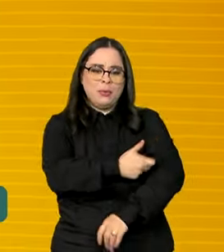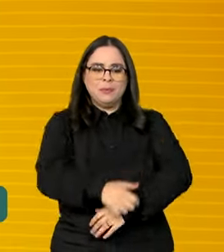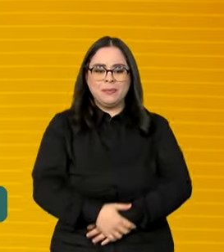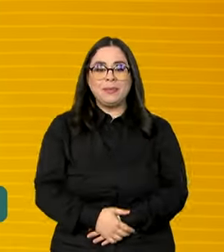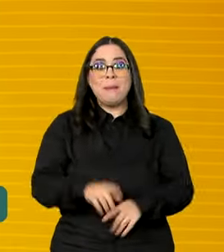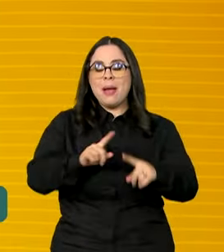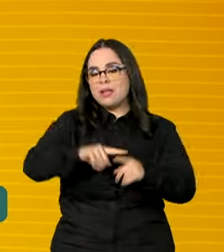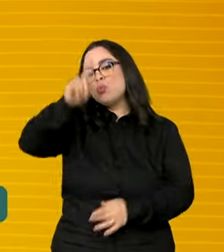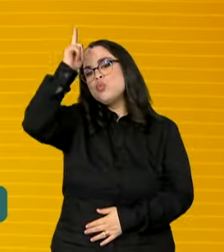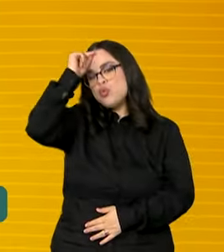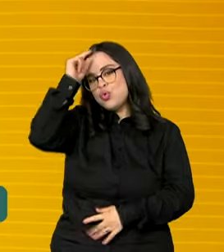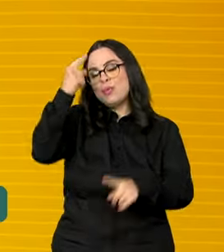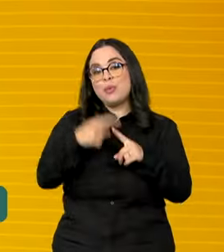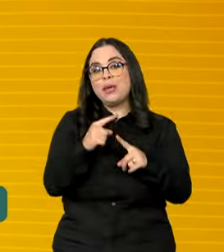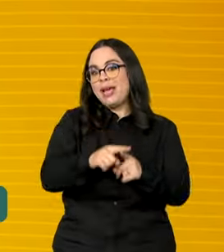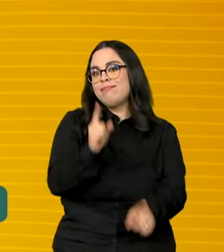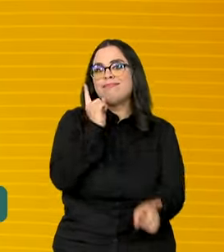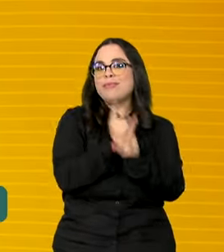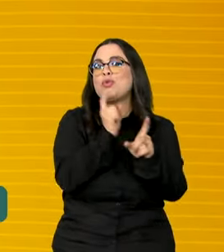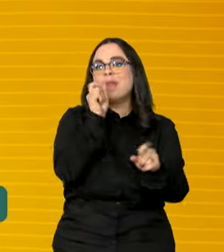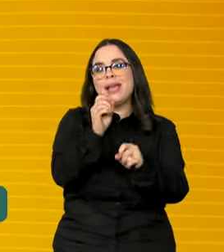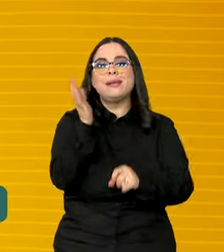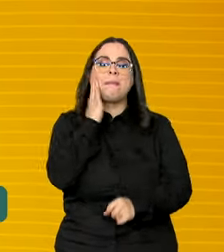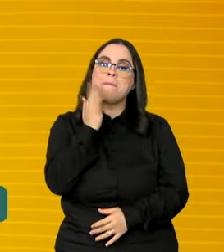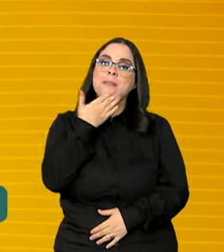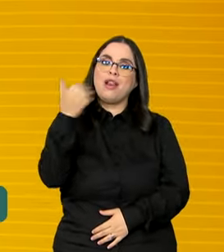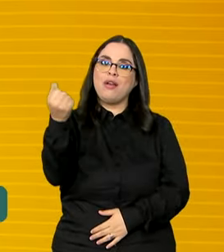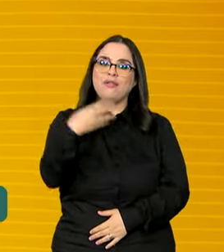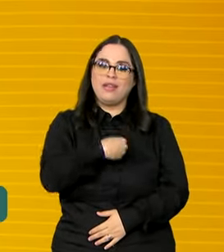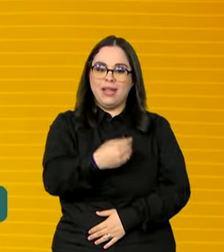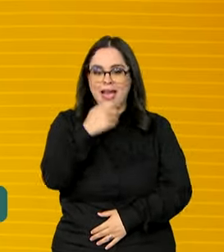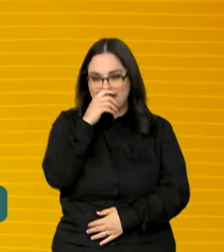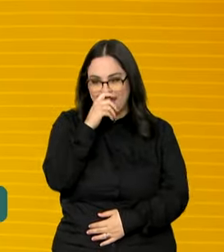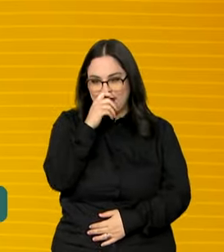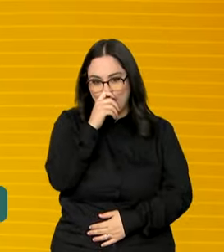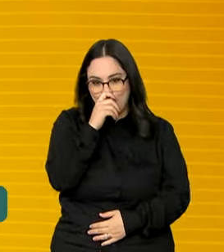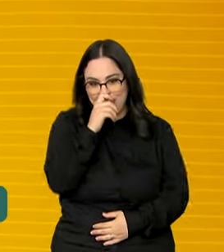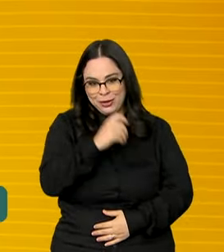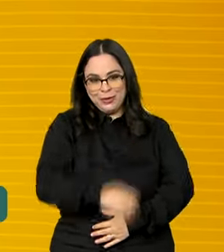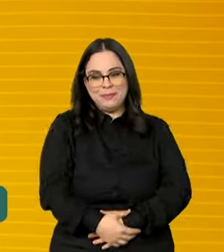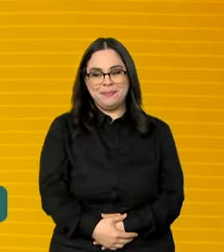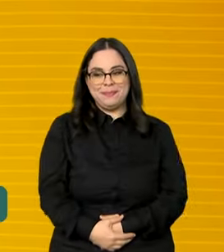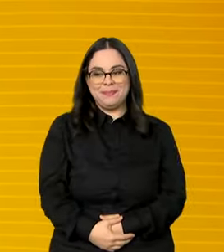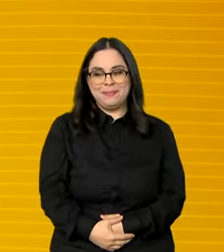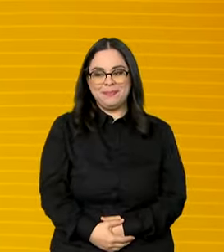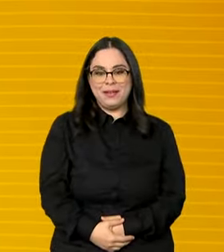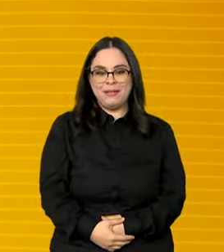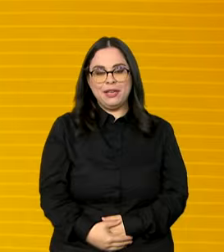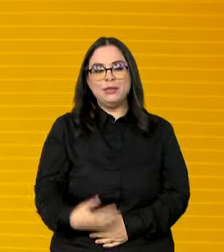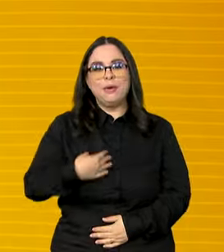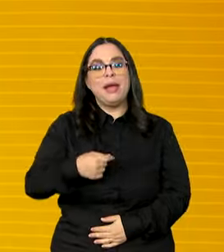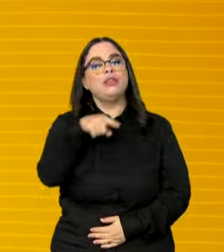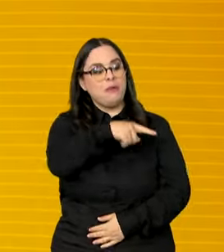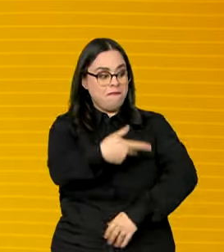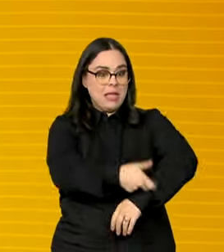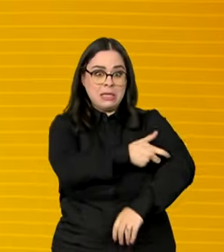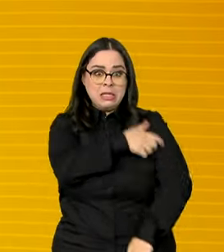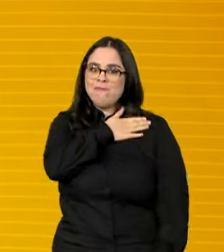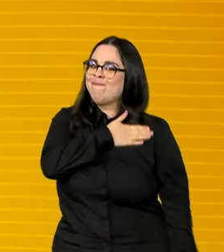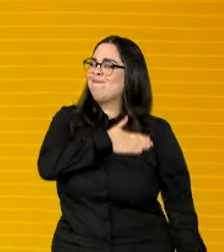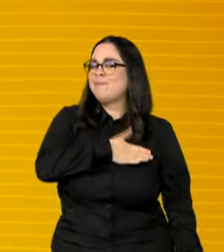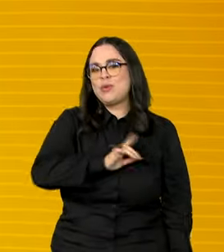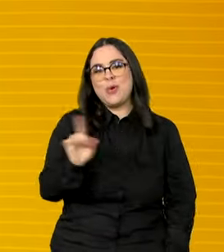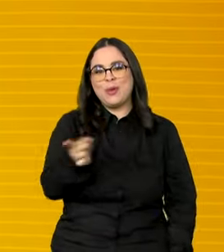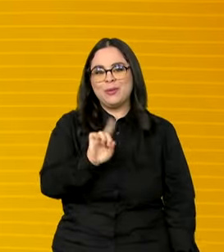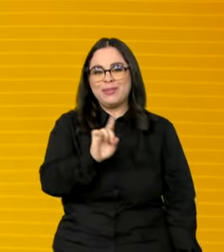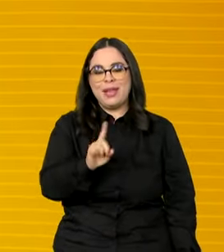mas aliviada em saber que está fazendo o melhor pelo filho. Desconforto sempre é, né? Vacina acho que ninguém gosta de tomar, mas acho